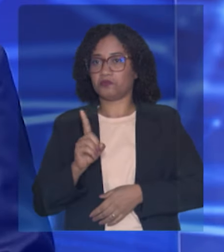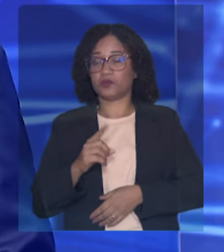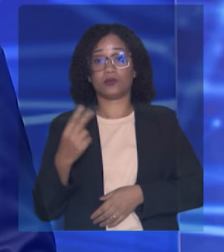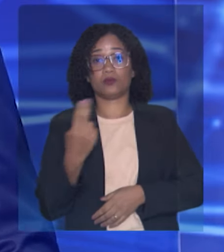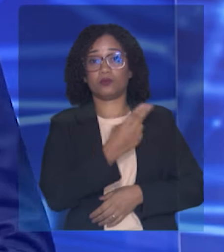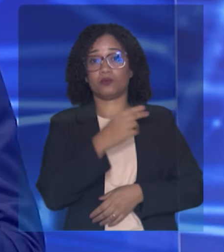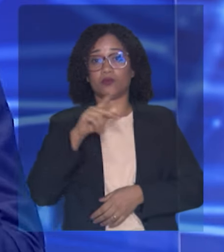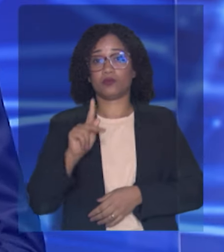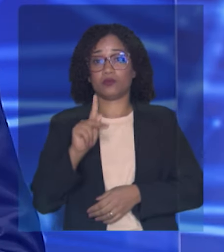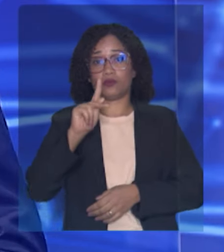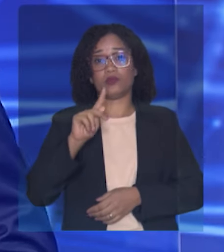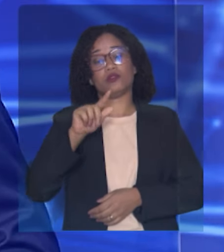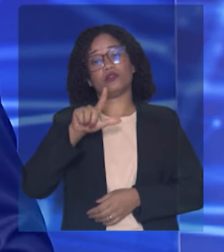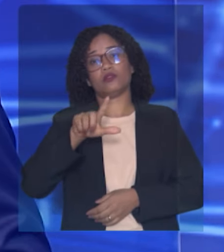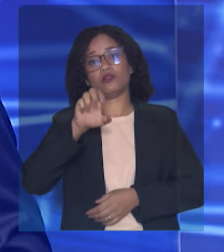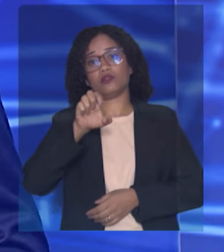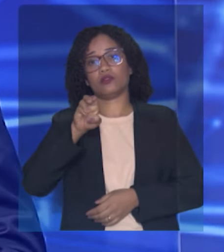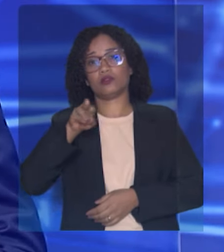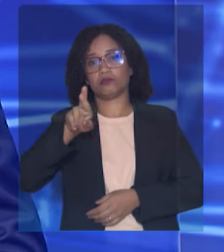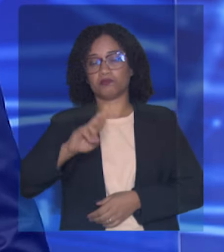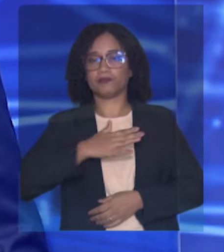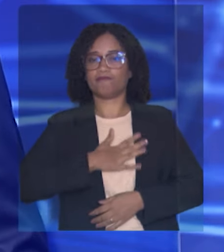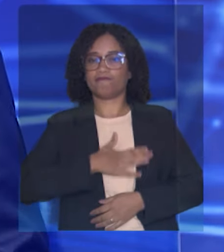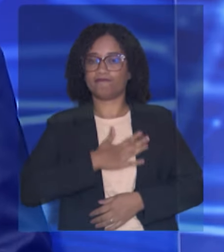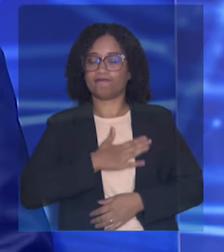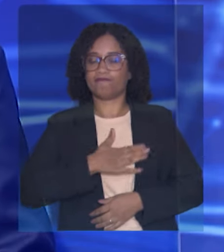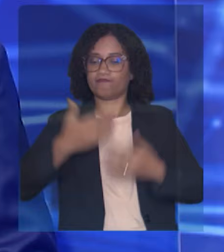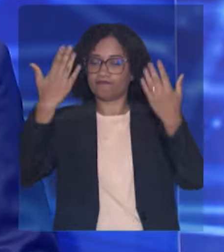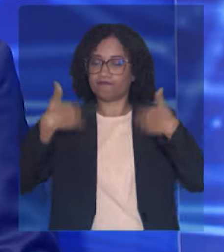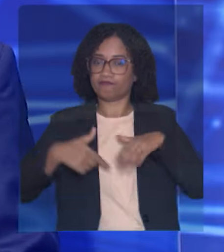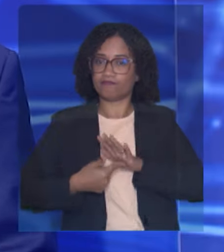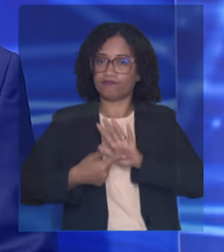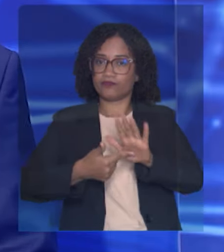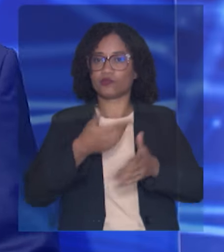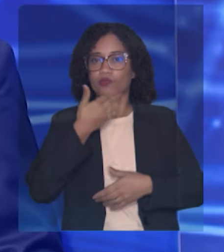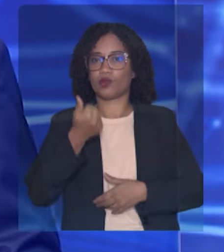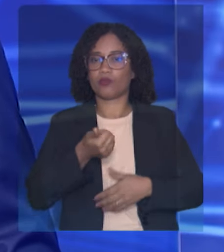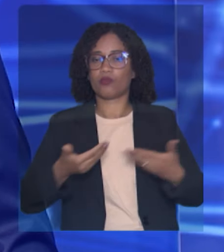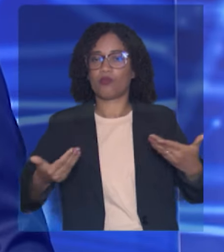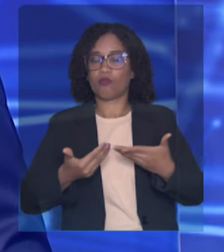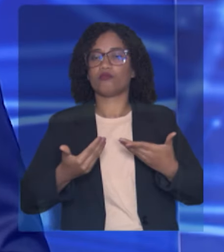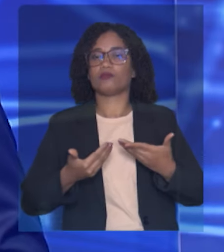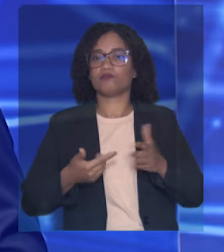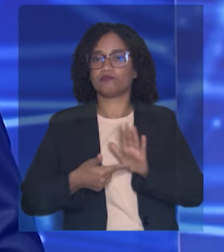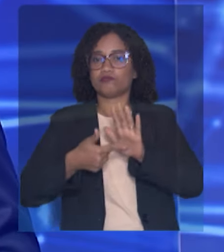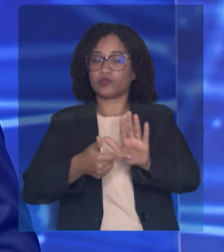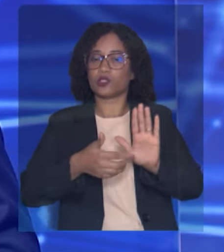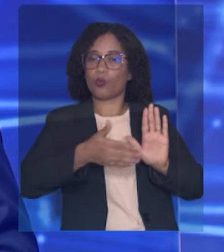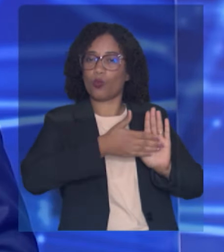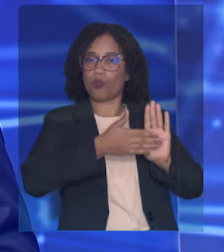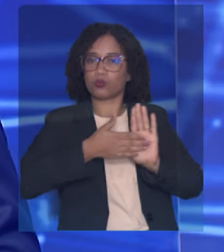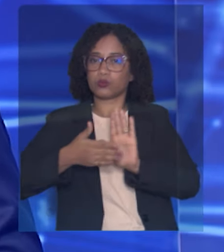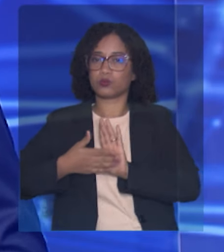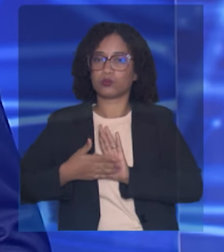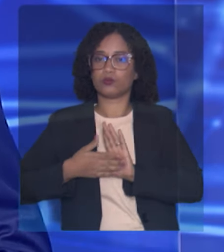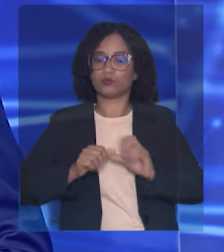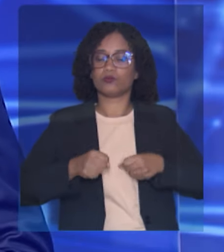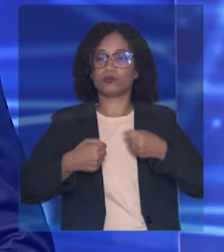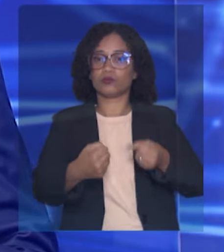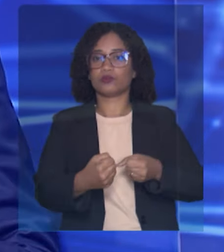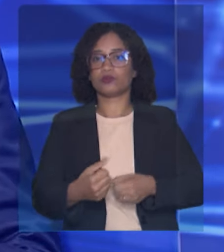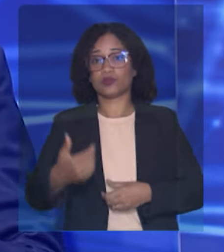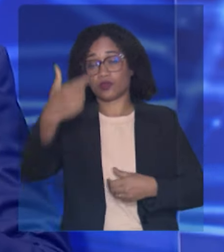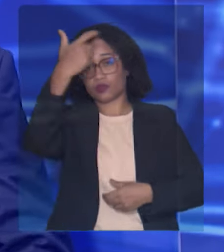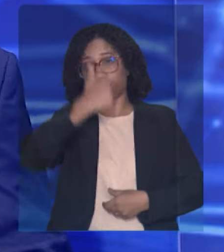melhor agora para vocês, defendendo essas propostas. Eu sou uma pessoa de origem humilde, sou